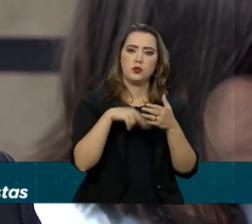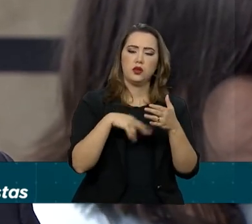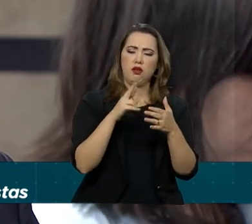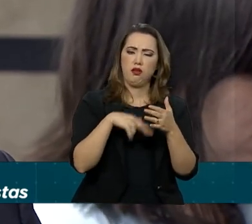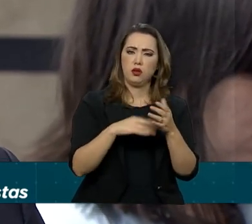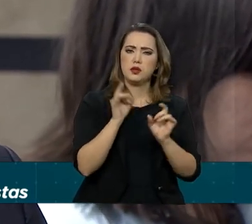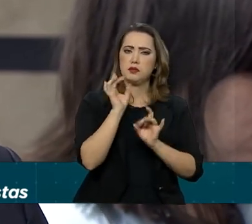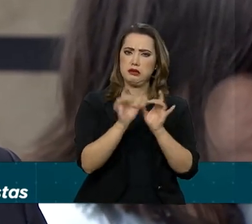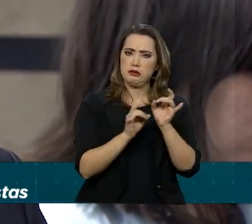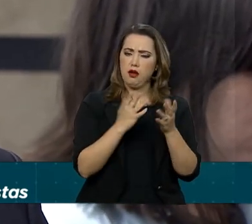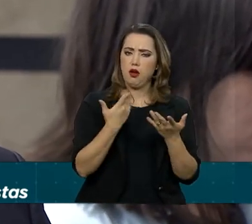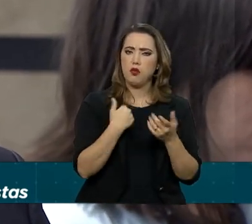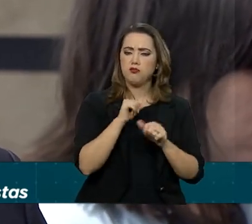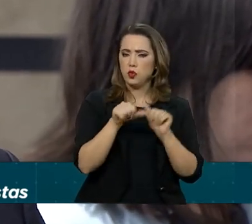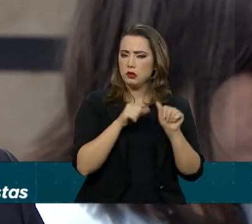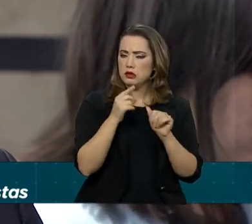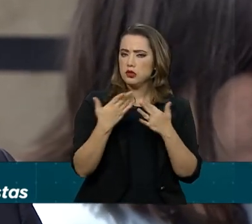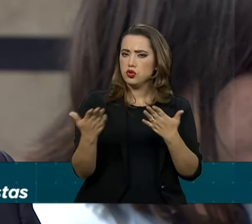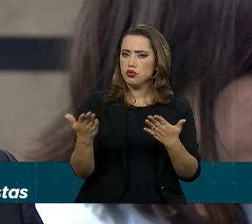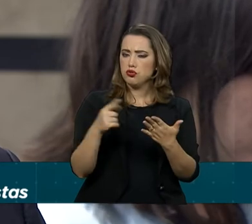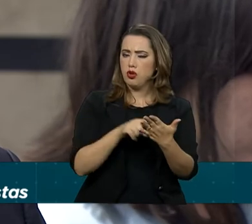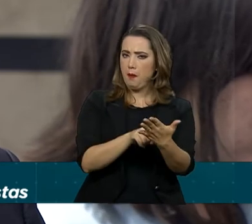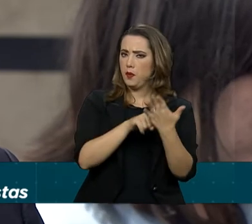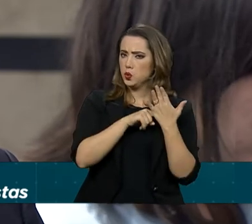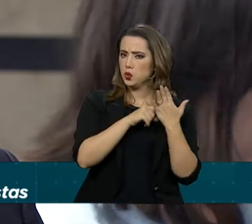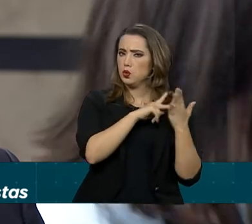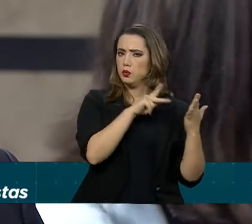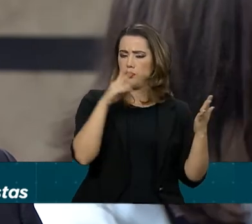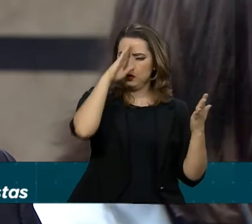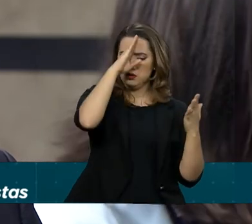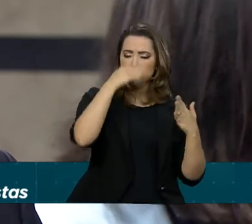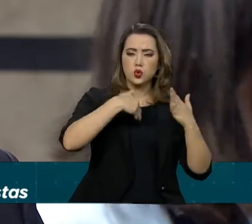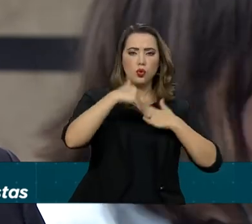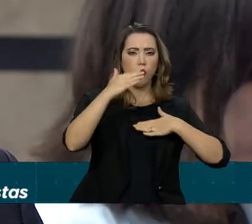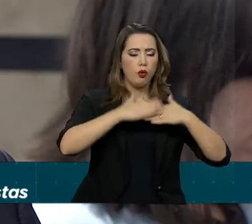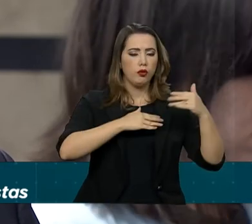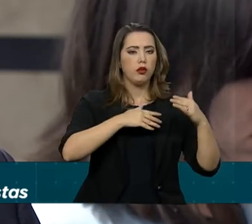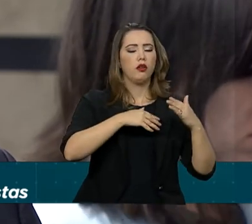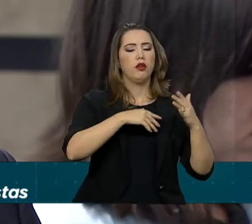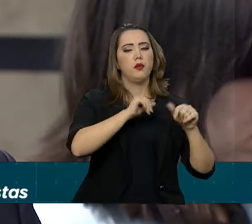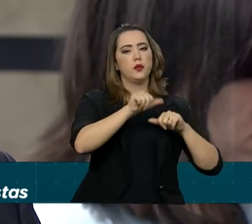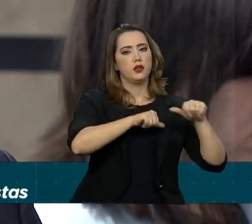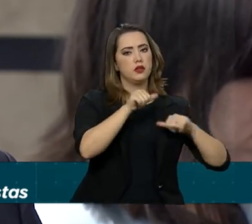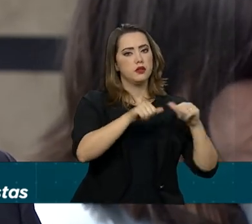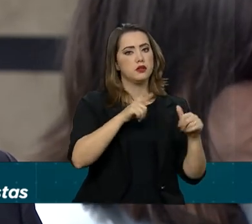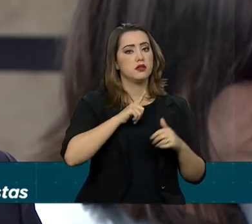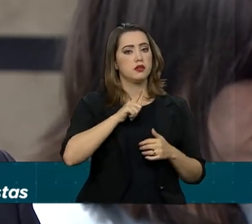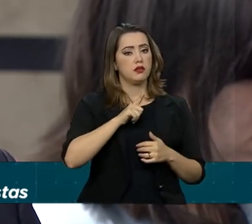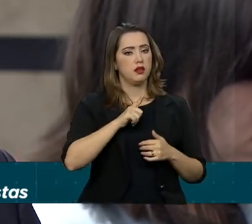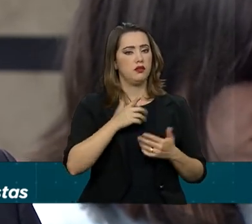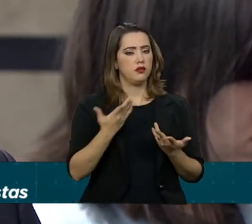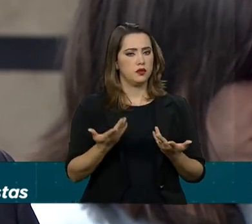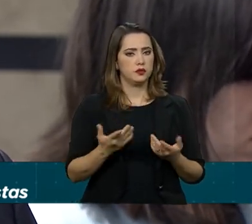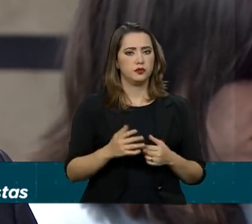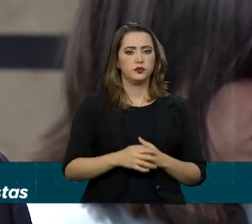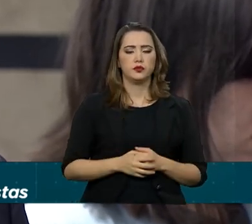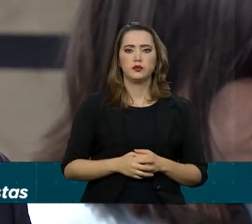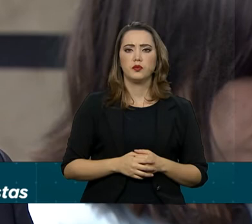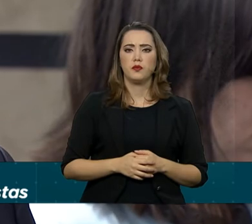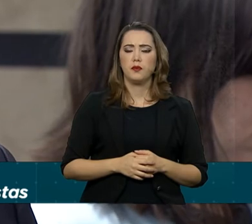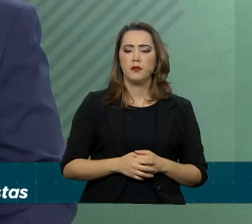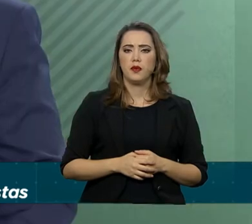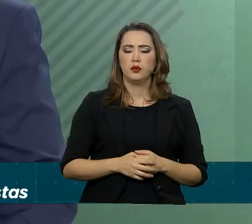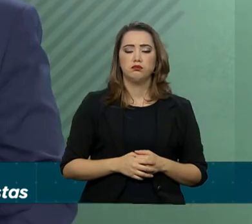mudanças acordadas em conjunto com os ministros aqui do Palácio, o presidente da Câmara, Rodrigo Maia, e aí depois eu faço outro.